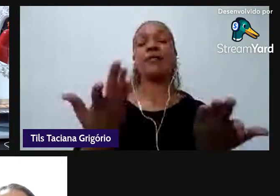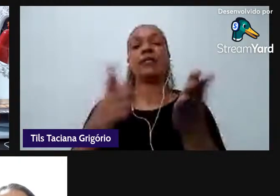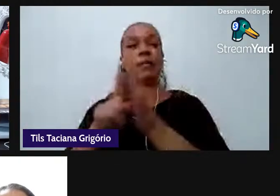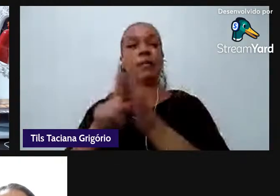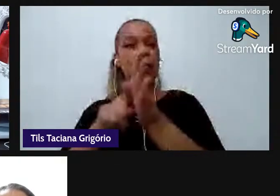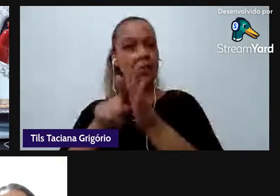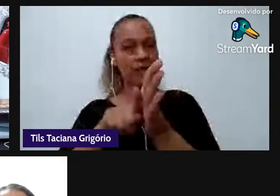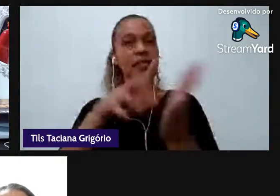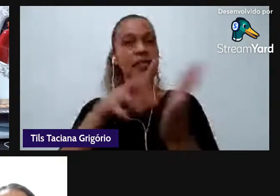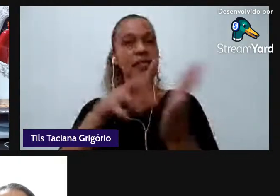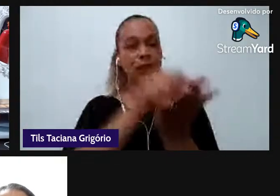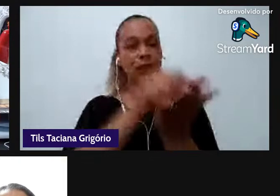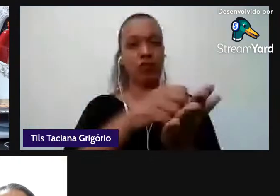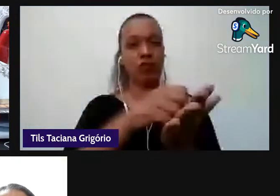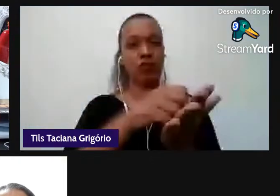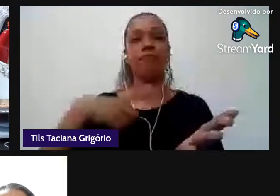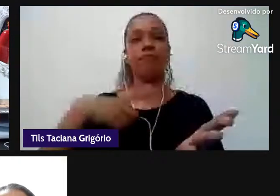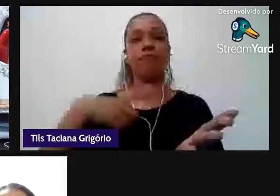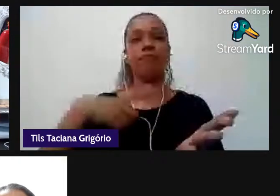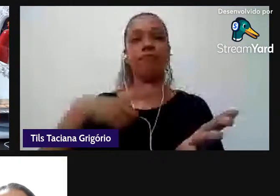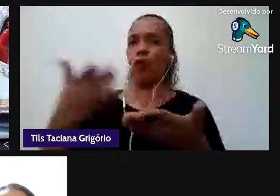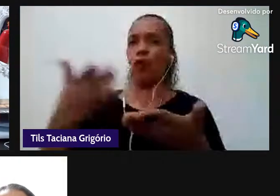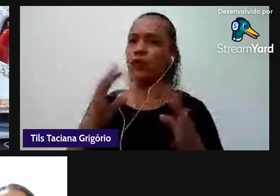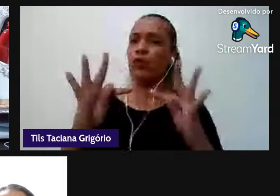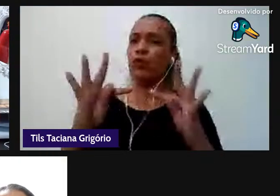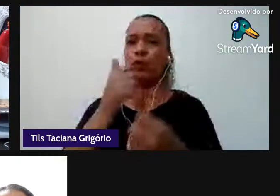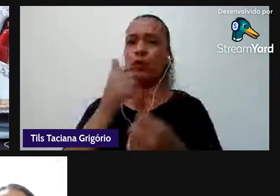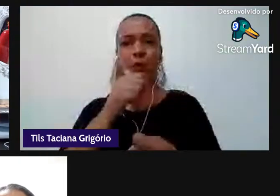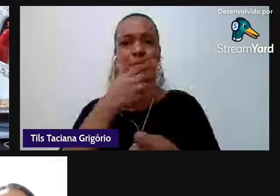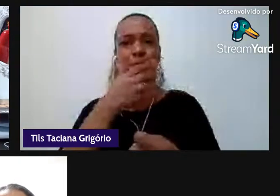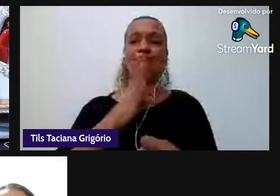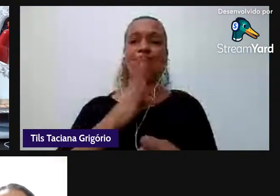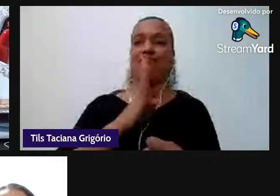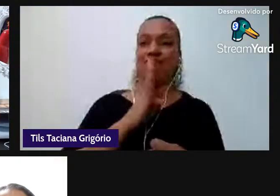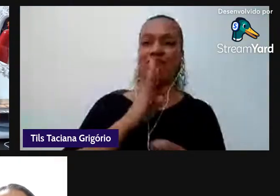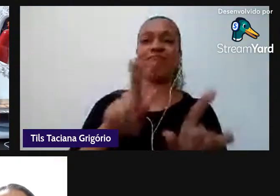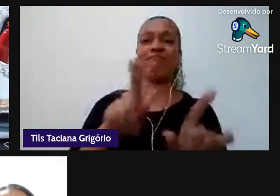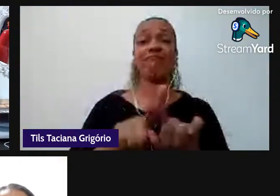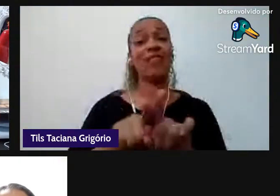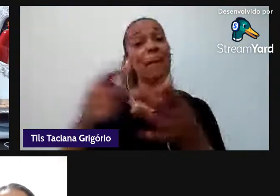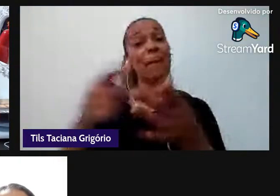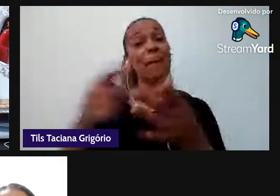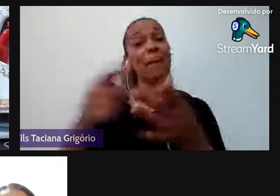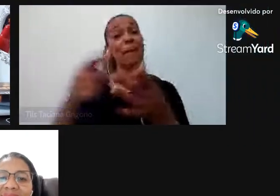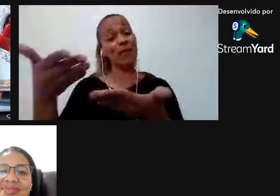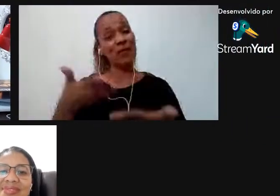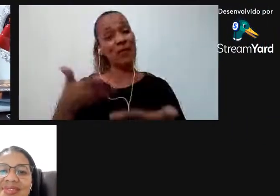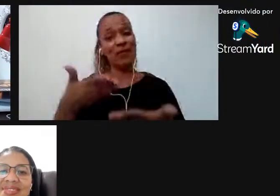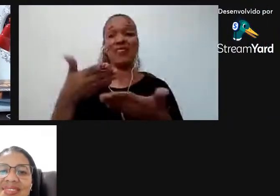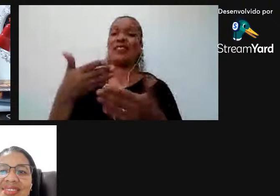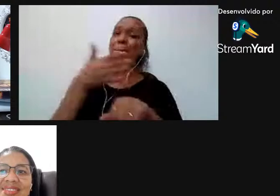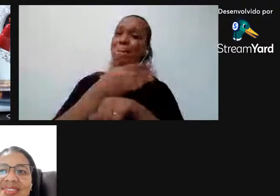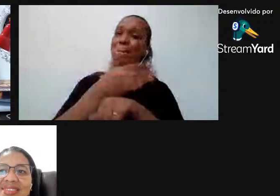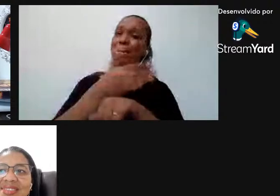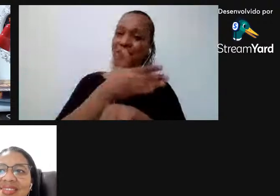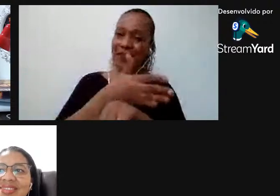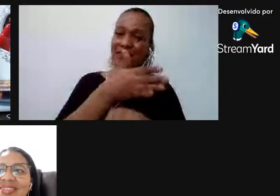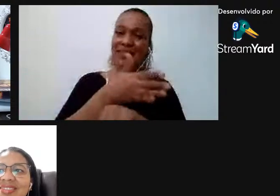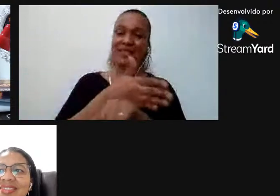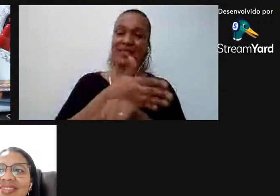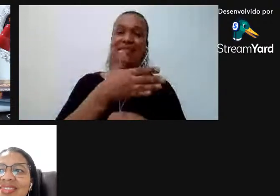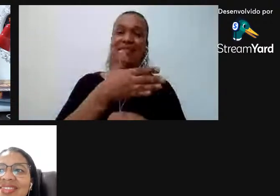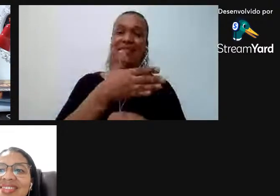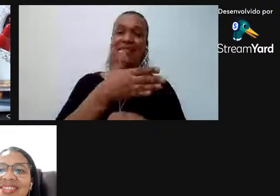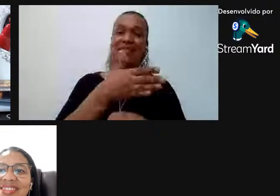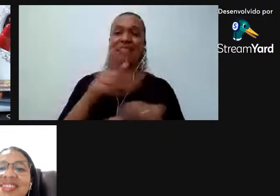e a todas para conhecerem e convido né a participarem da próxima edição que como você Cirlei espero que seja